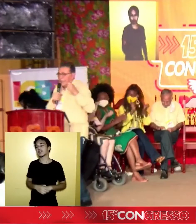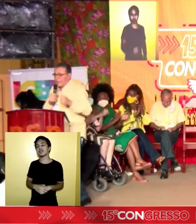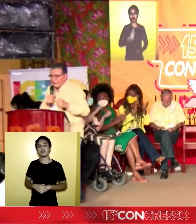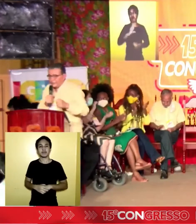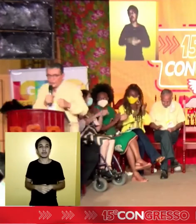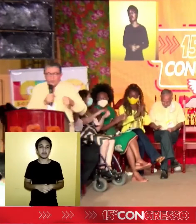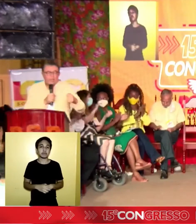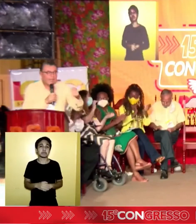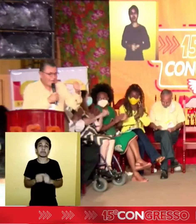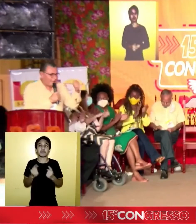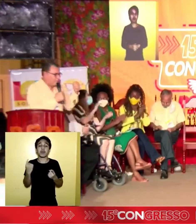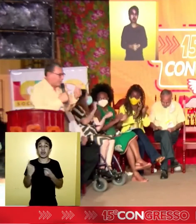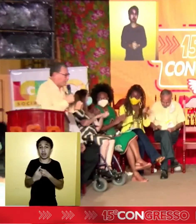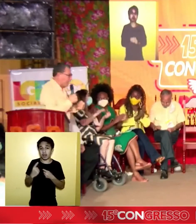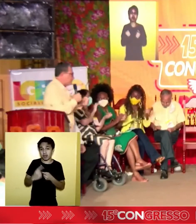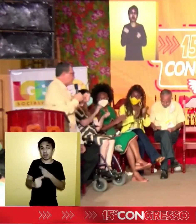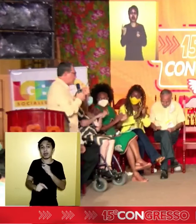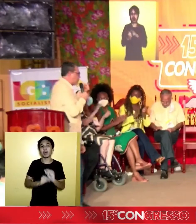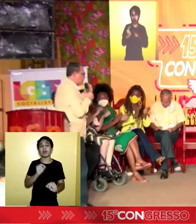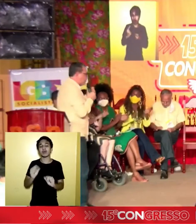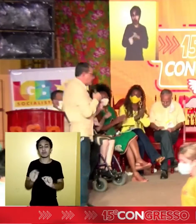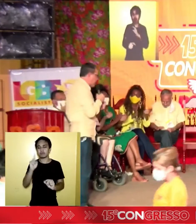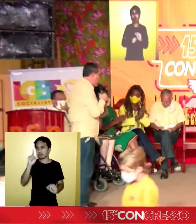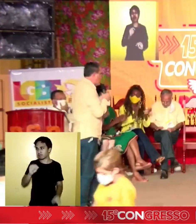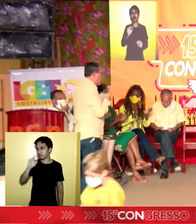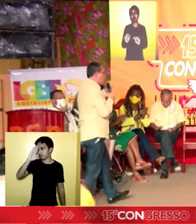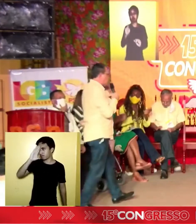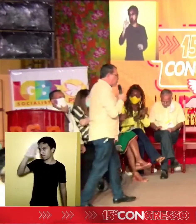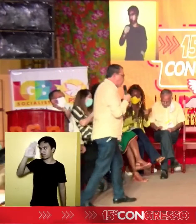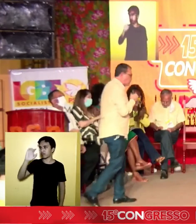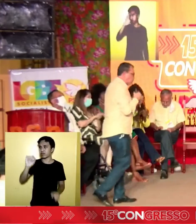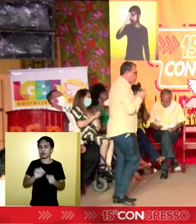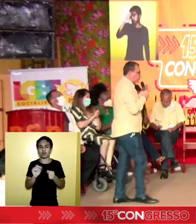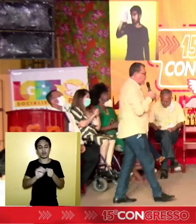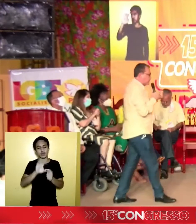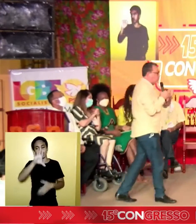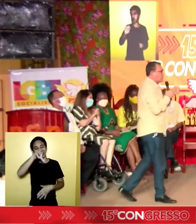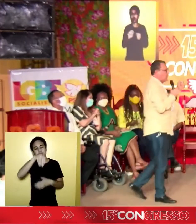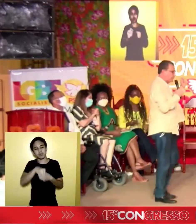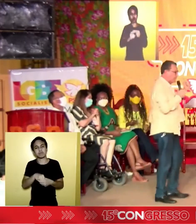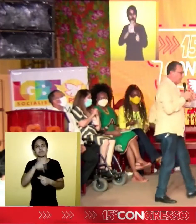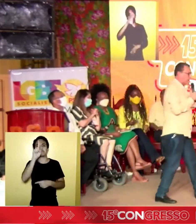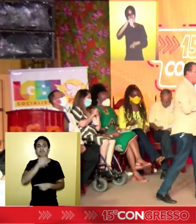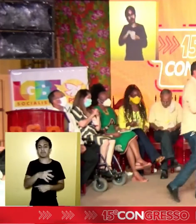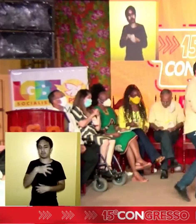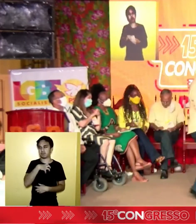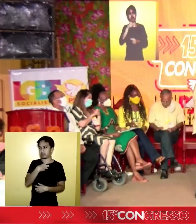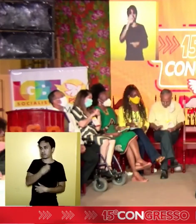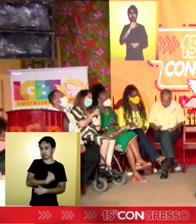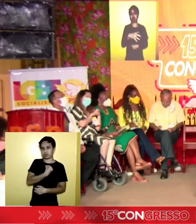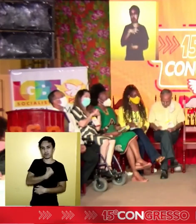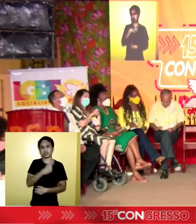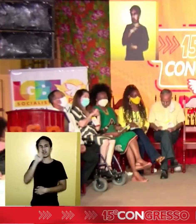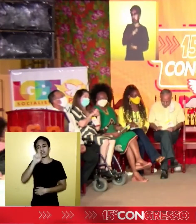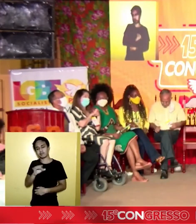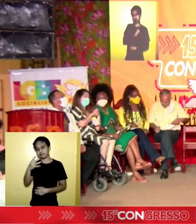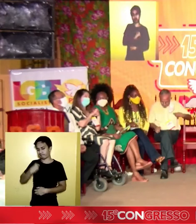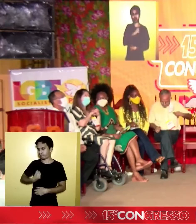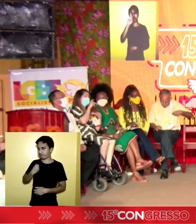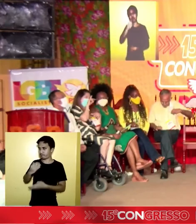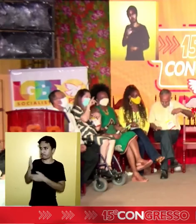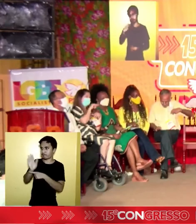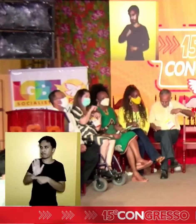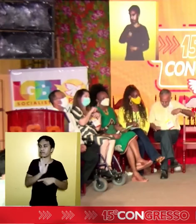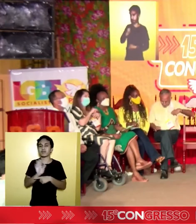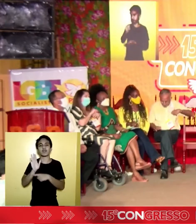E para isso é importante e é fundamental que todos tenham e sintam que são donos do nosso